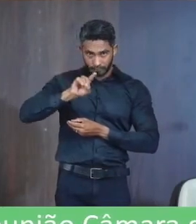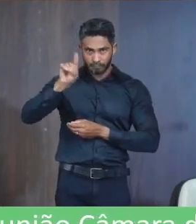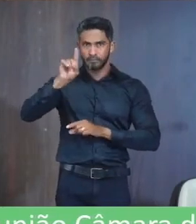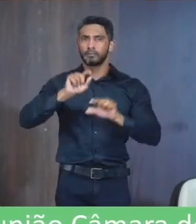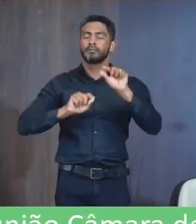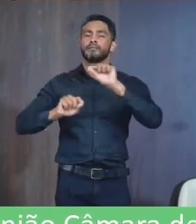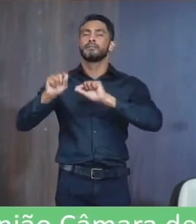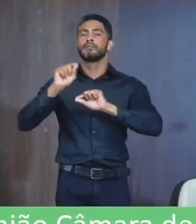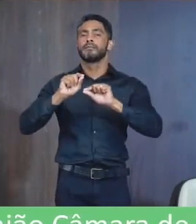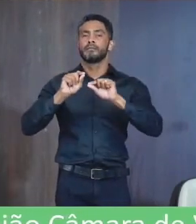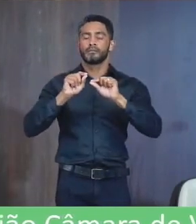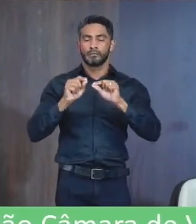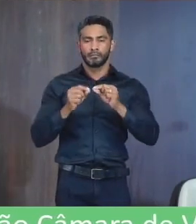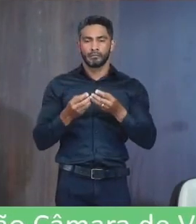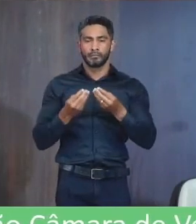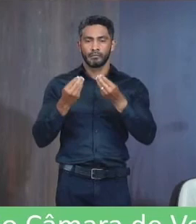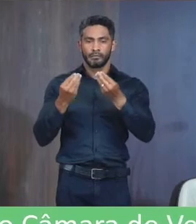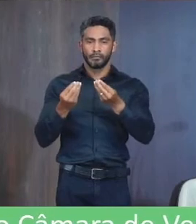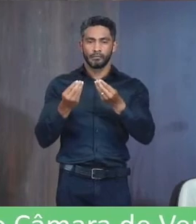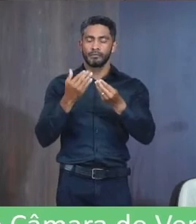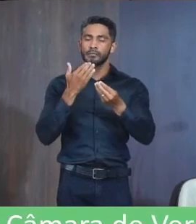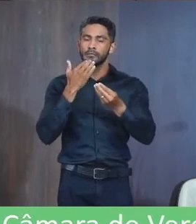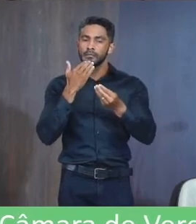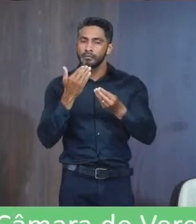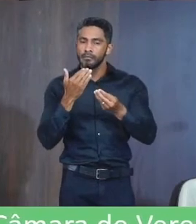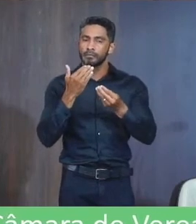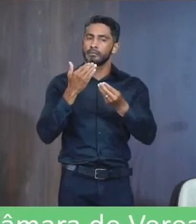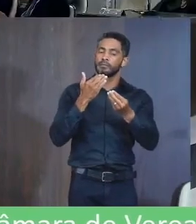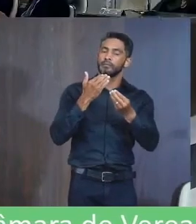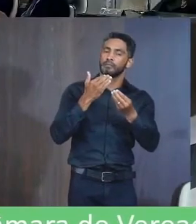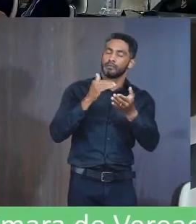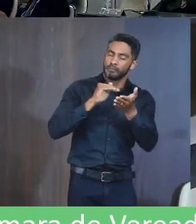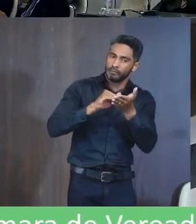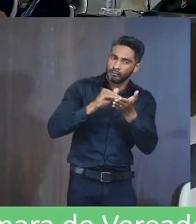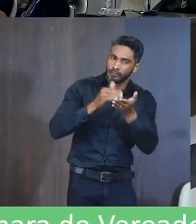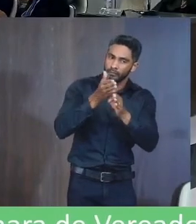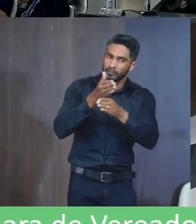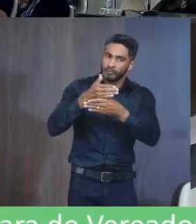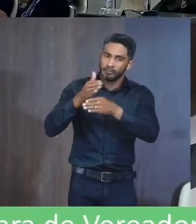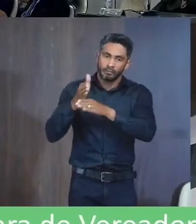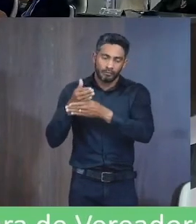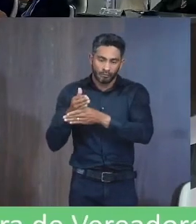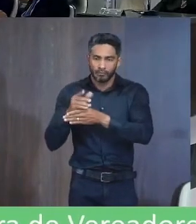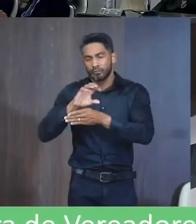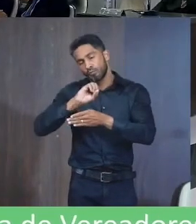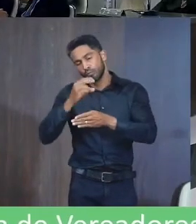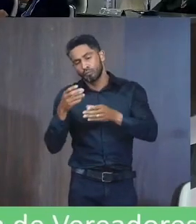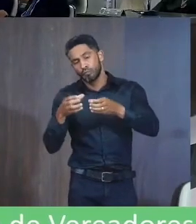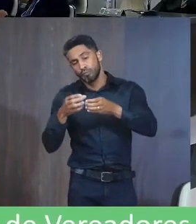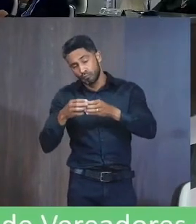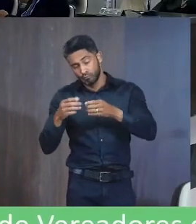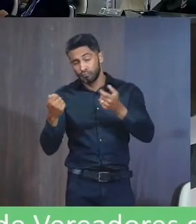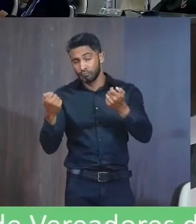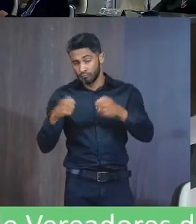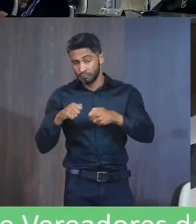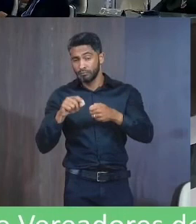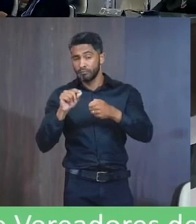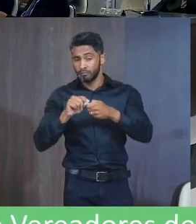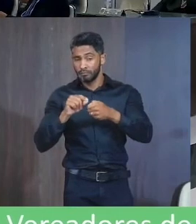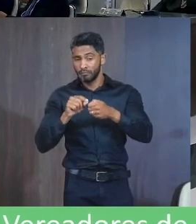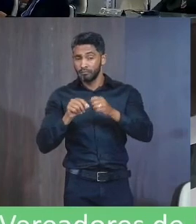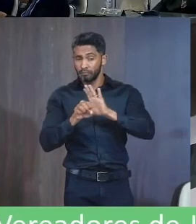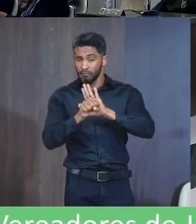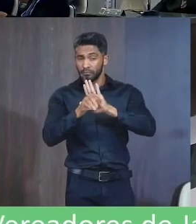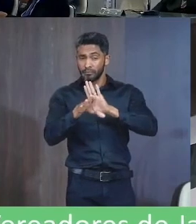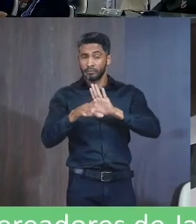Mendes Santos O envio De expediente Solicitando Que a Secretaria Municipal De obras O órgão Competente Que realize A seguinte Indicação